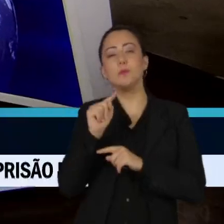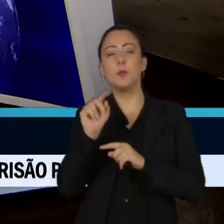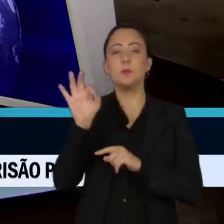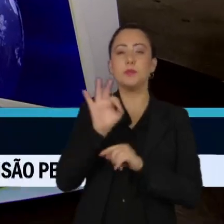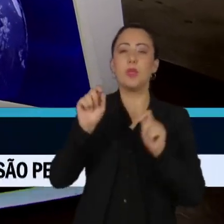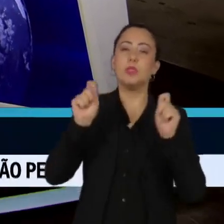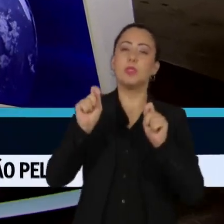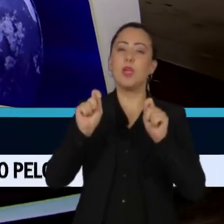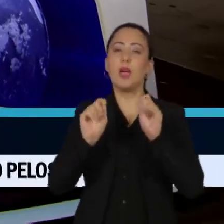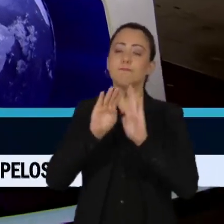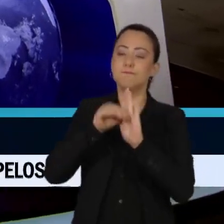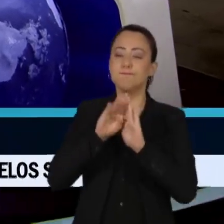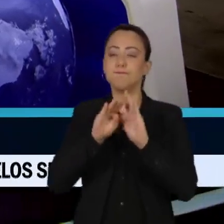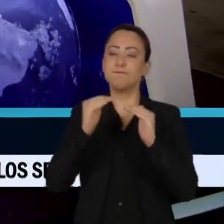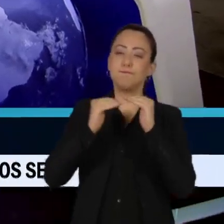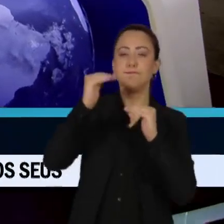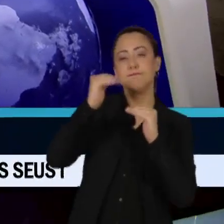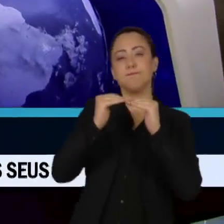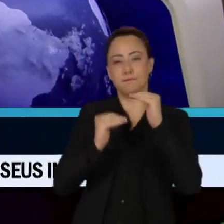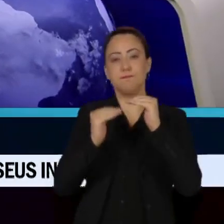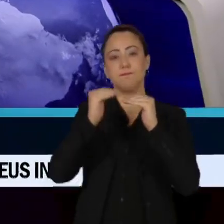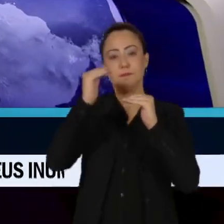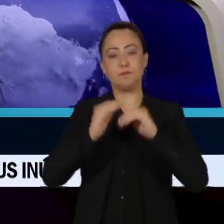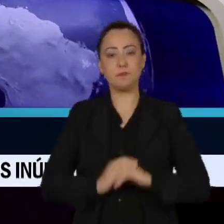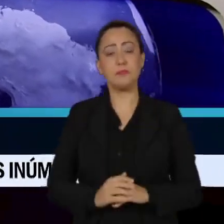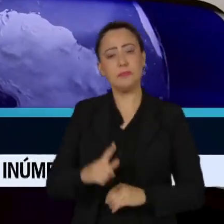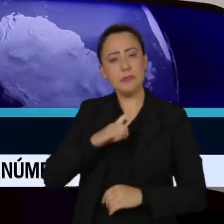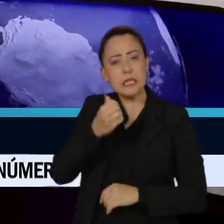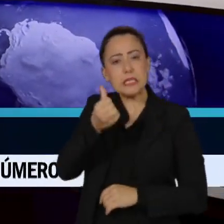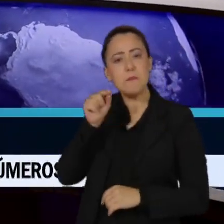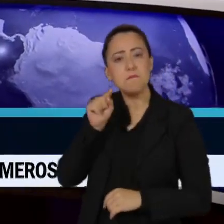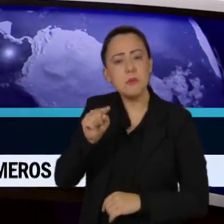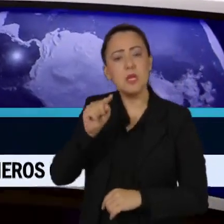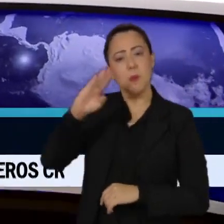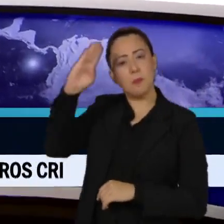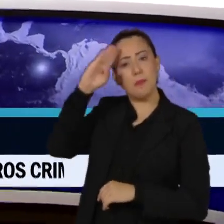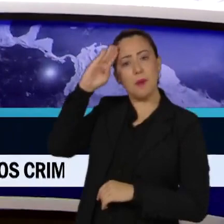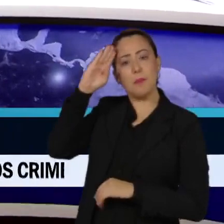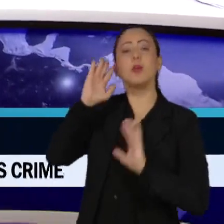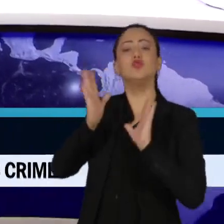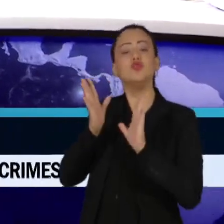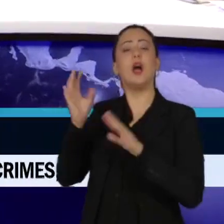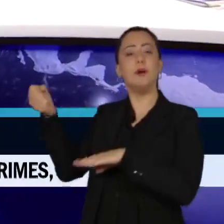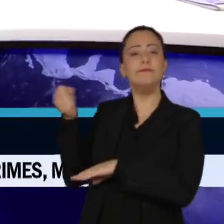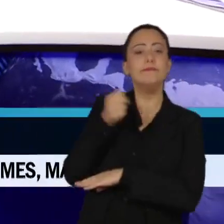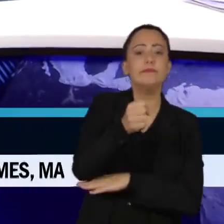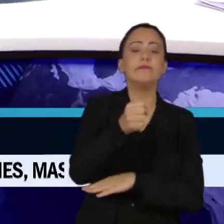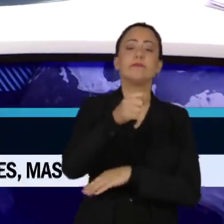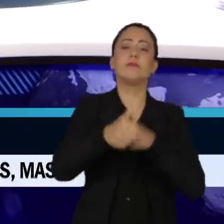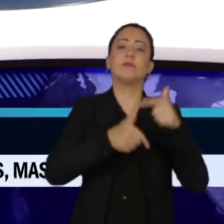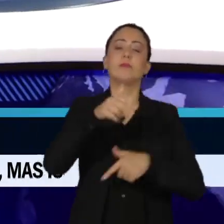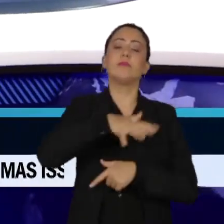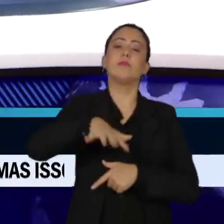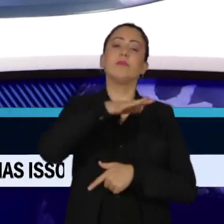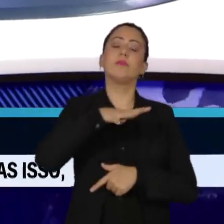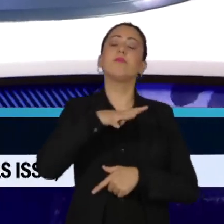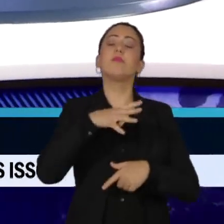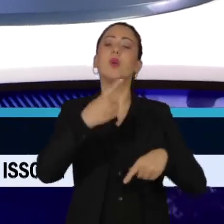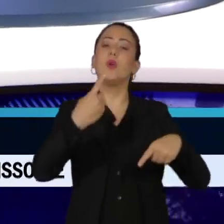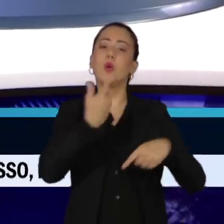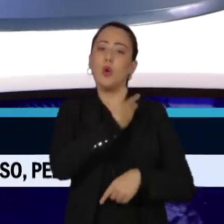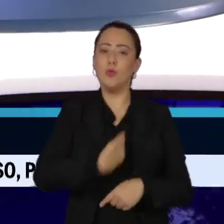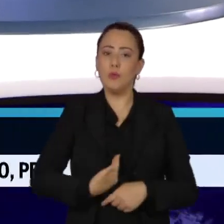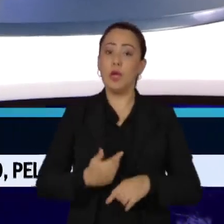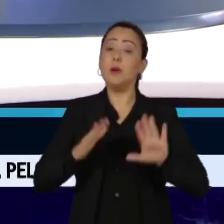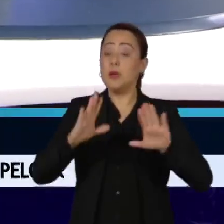Doutora Rosana, são 6 mil militares nomeados no atual governo e talvez o exemplo mais eloquente da presença deles tenha se dado no